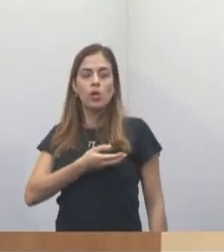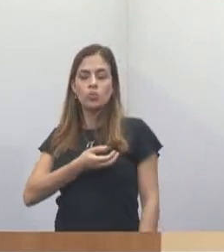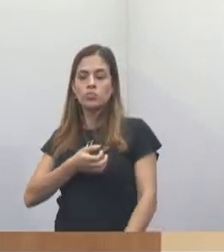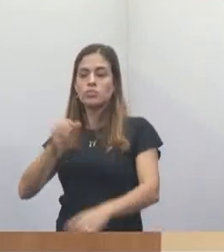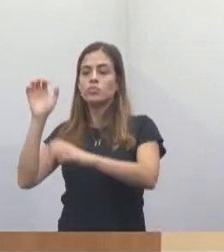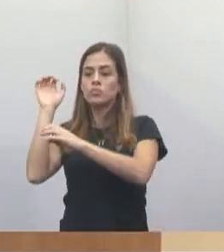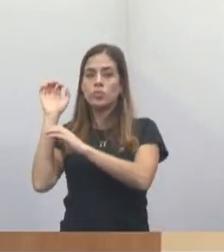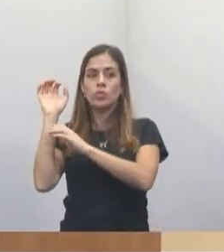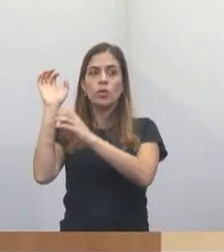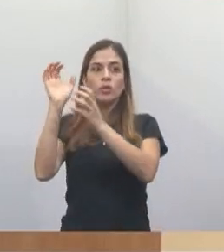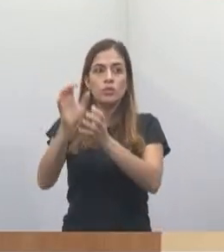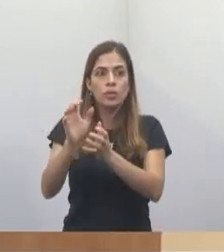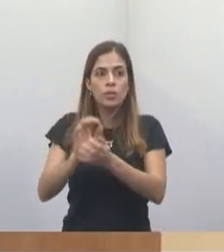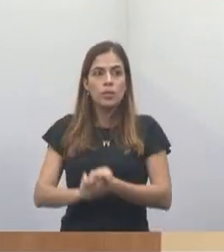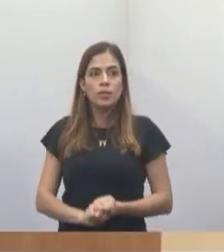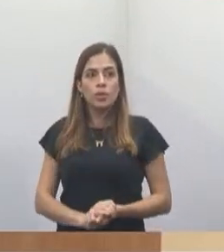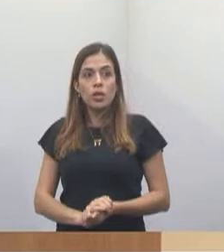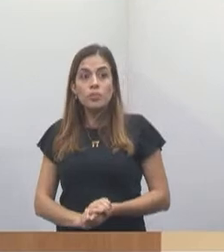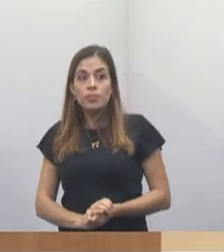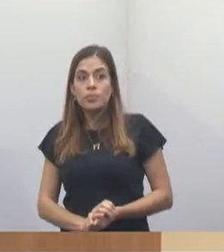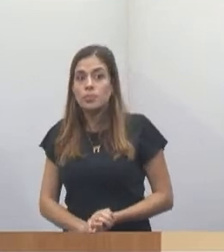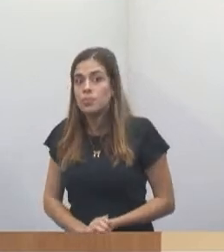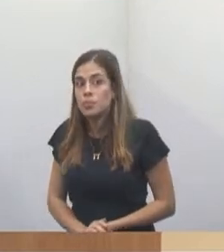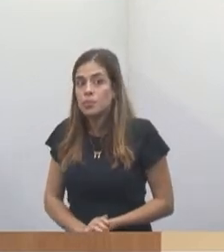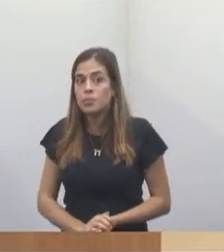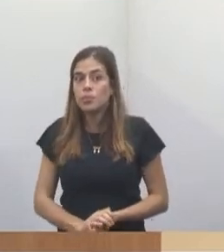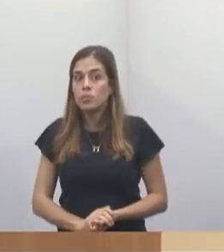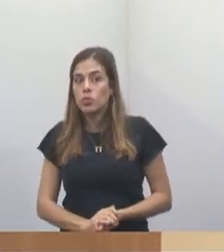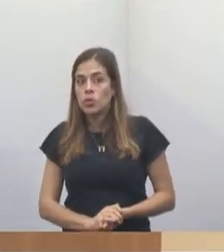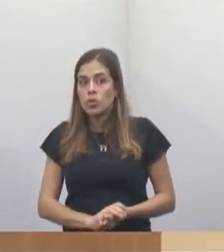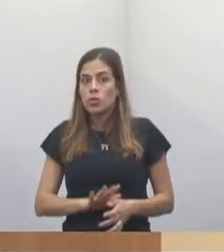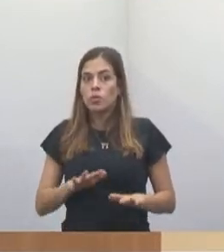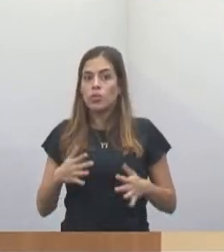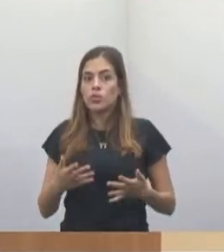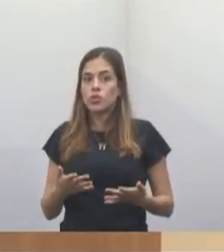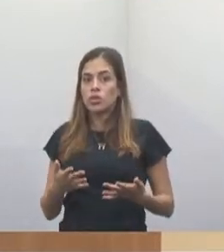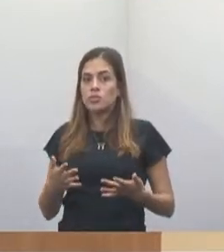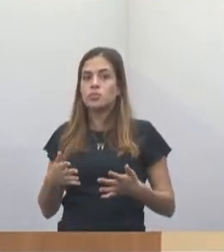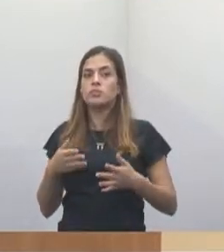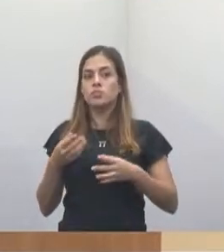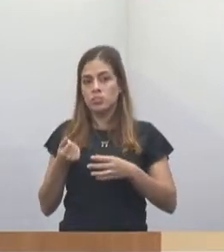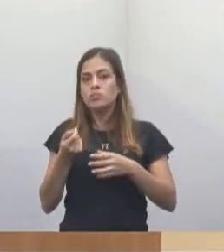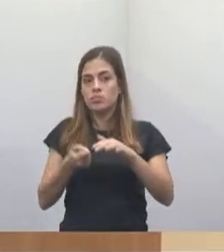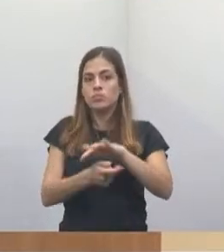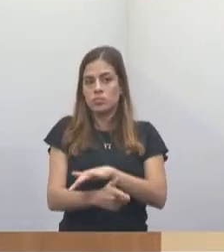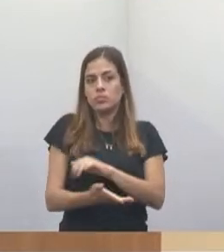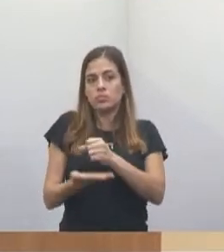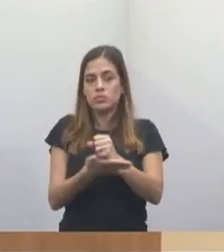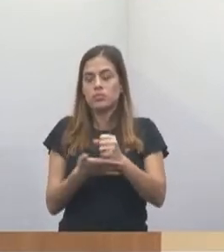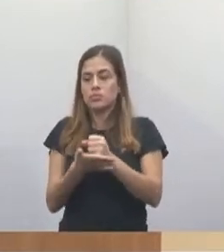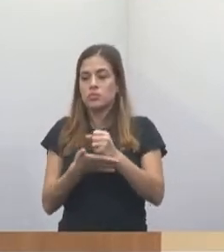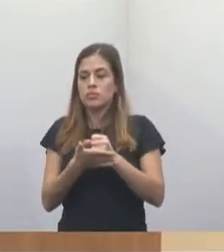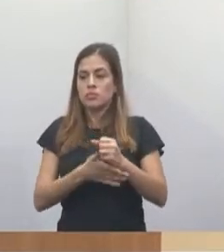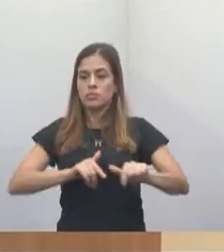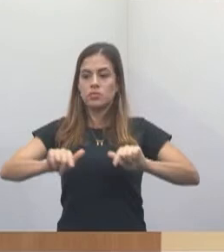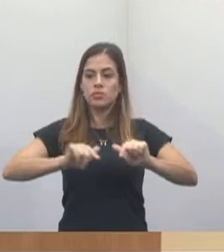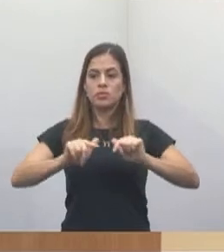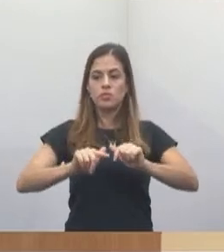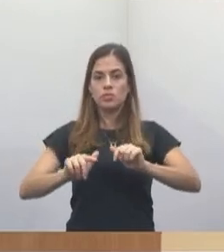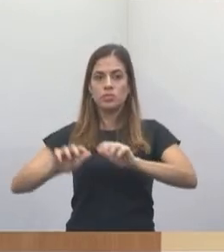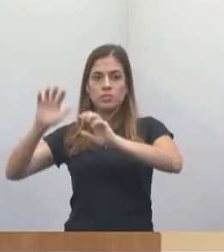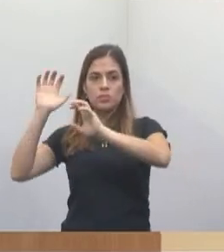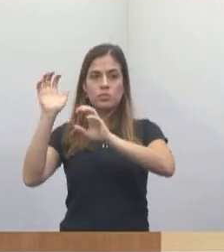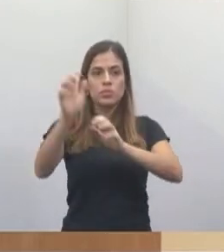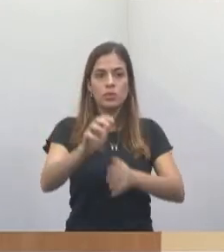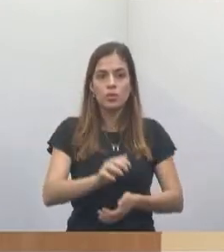fundamental que a gente invista no esporte, invista na base. E o trabalho de handball que tem sido feito